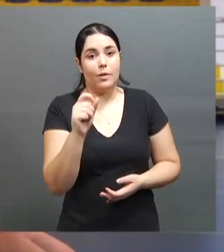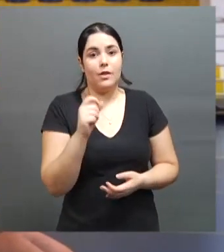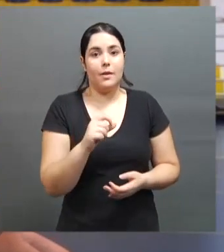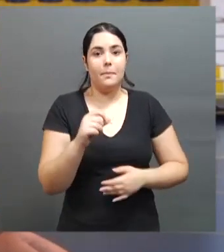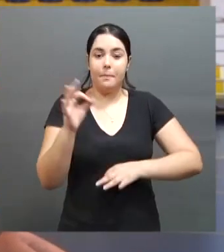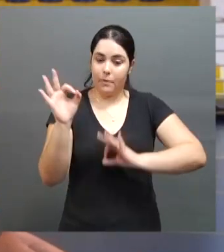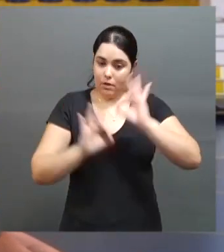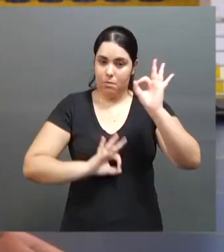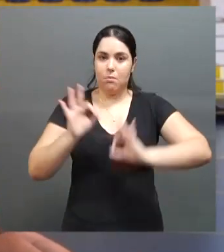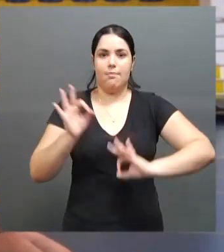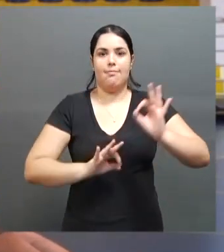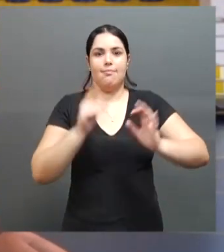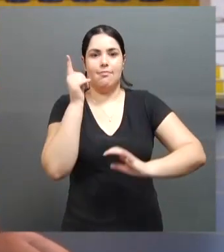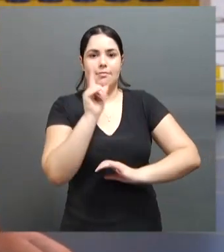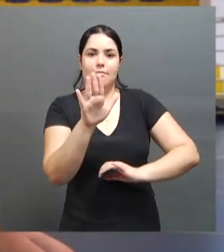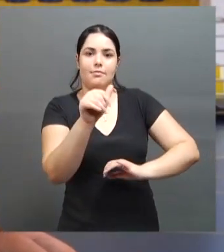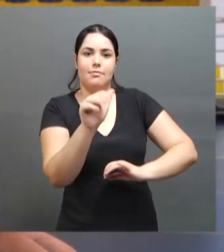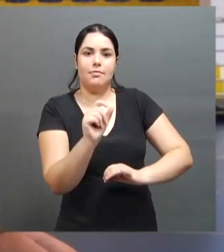ser convocado.